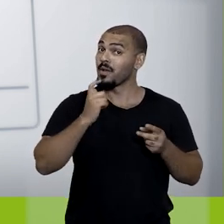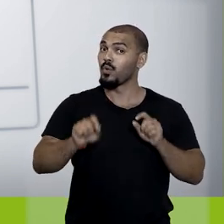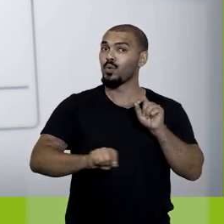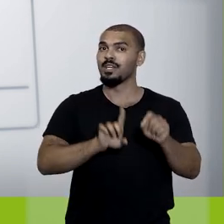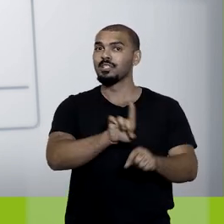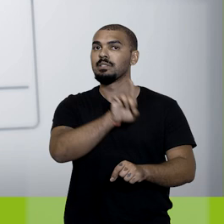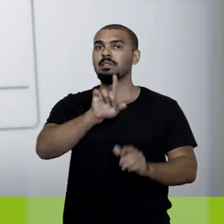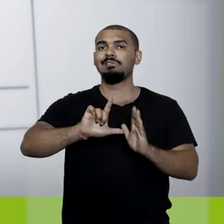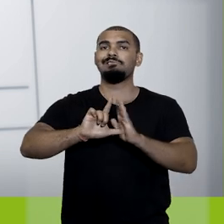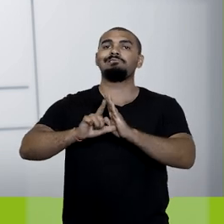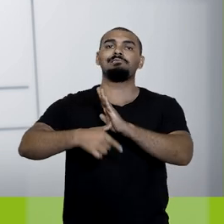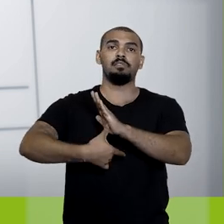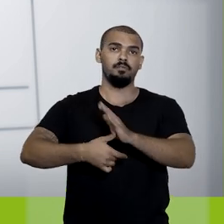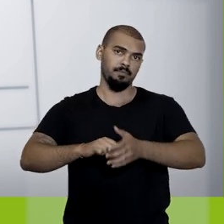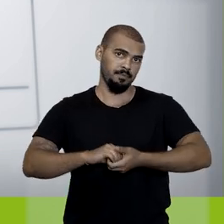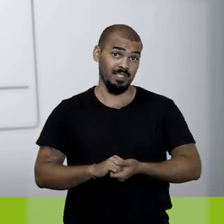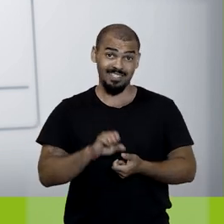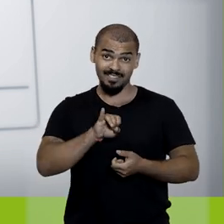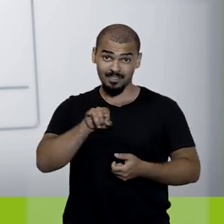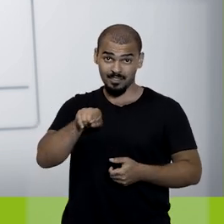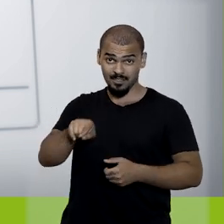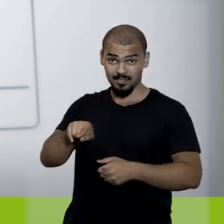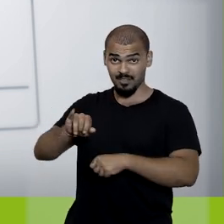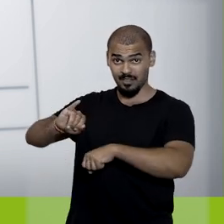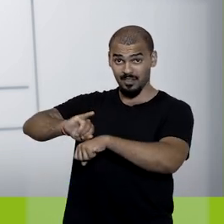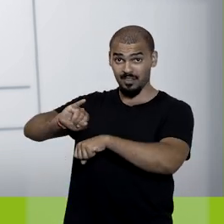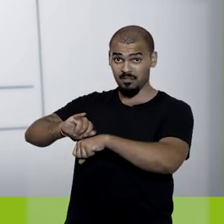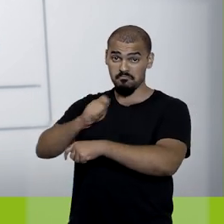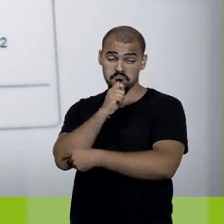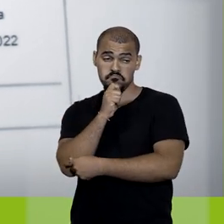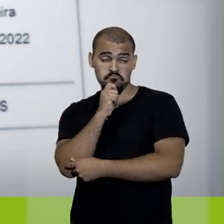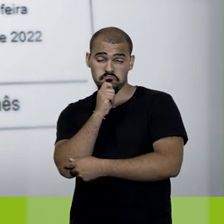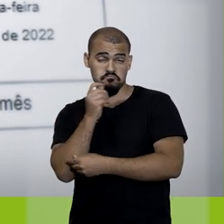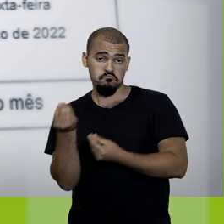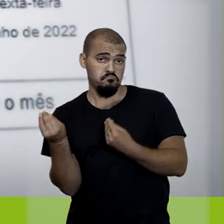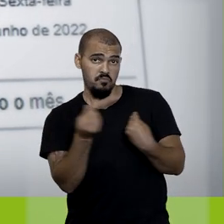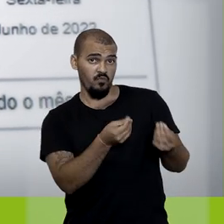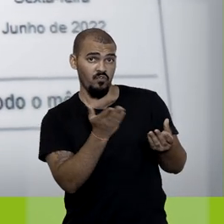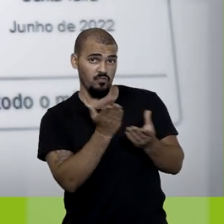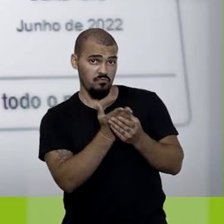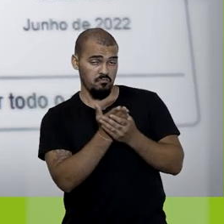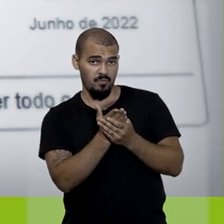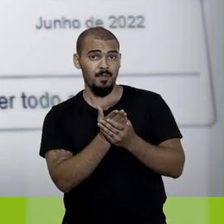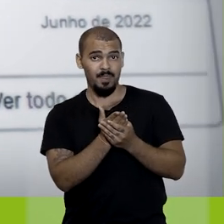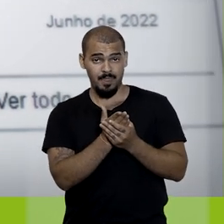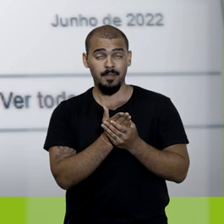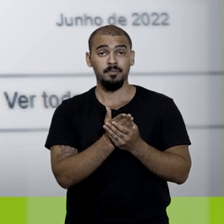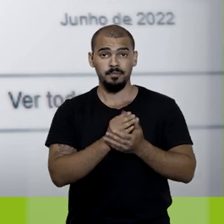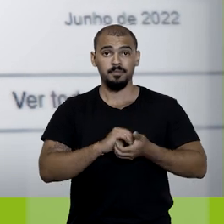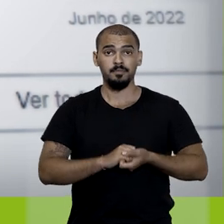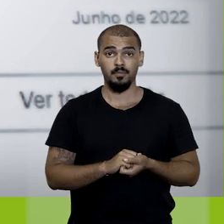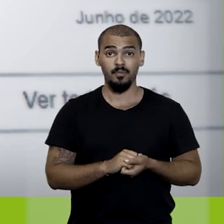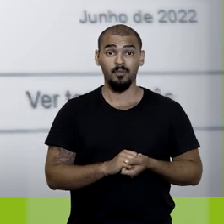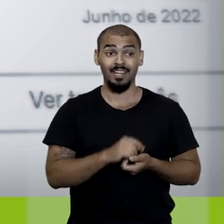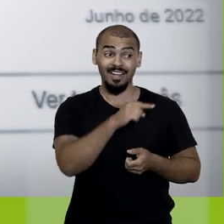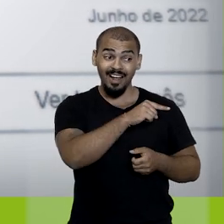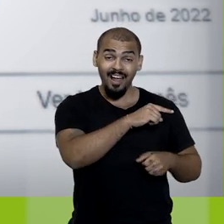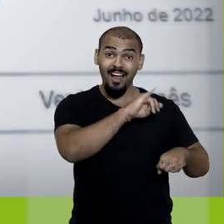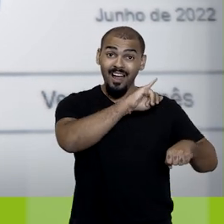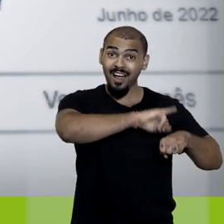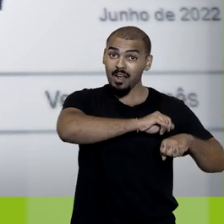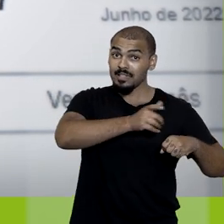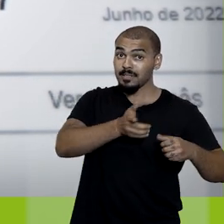são indicadas as datas em atraso, caso a unidade demandada não tenha retornado o processo na data definida.